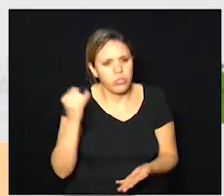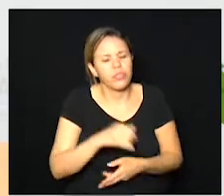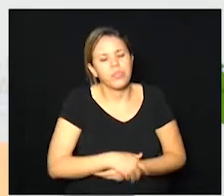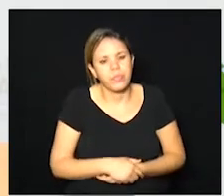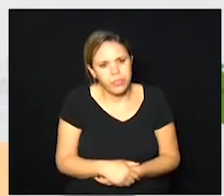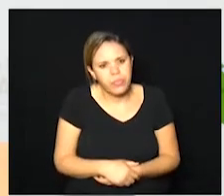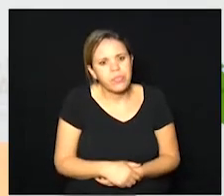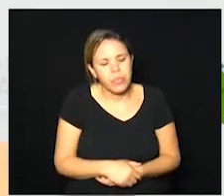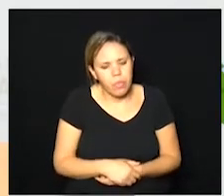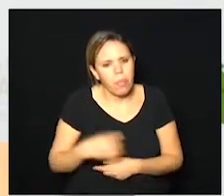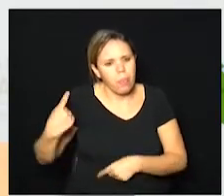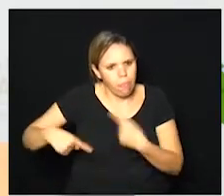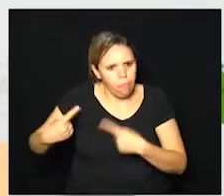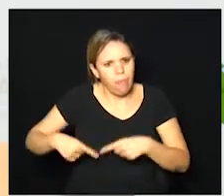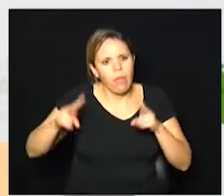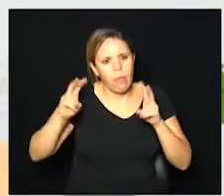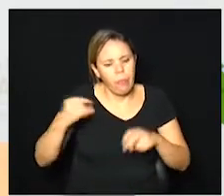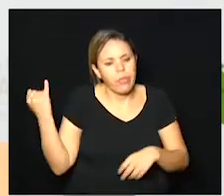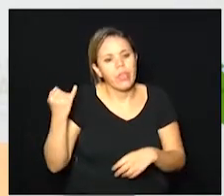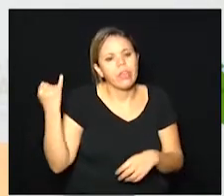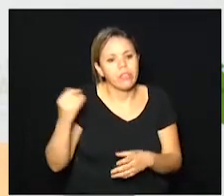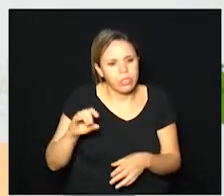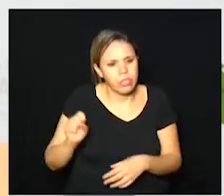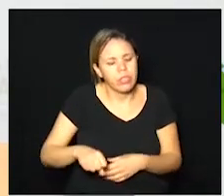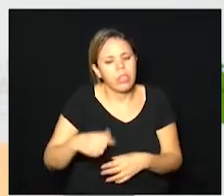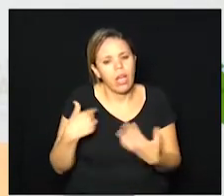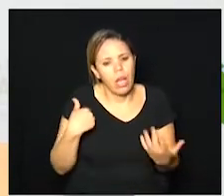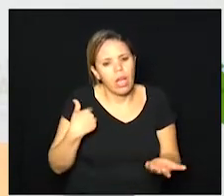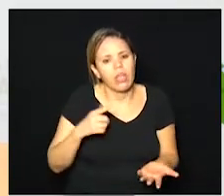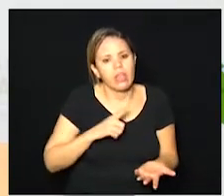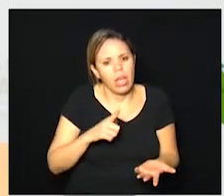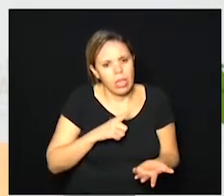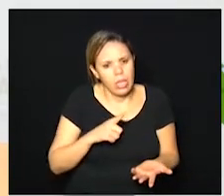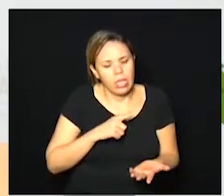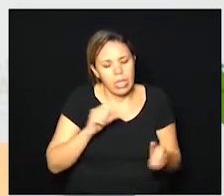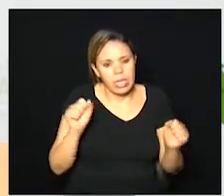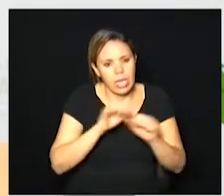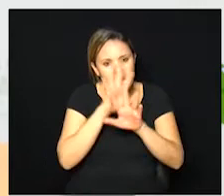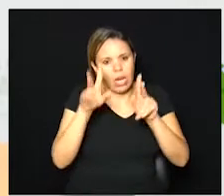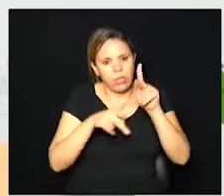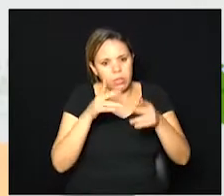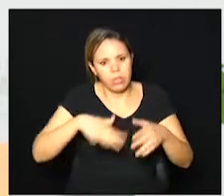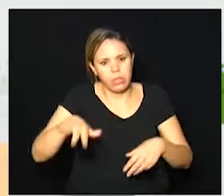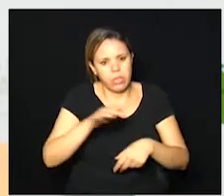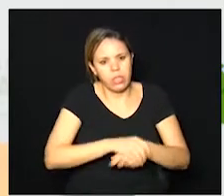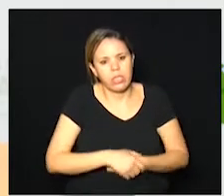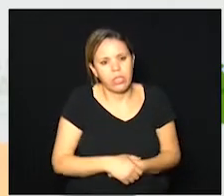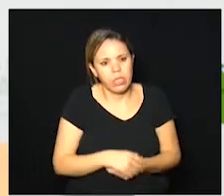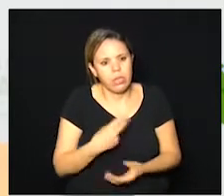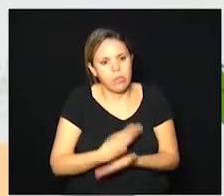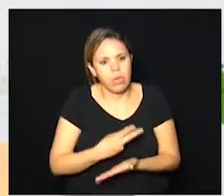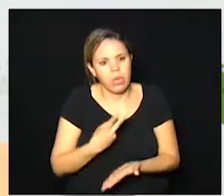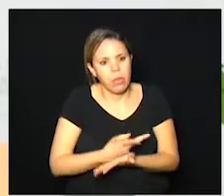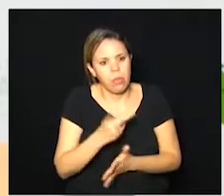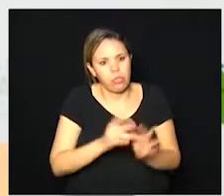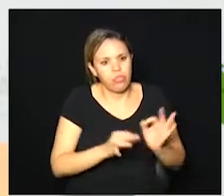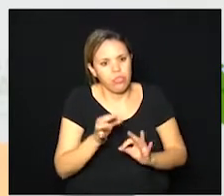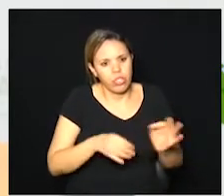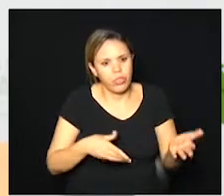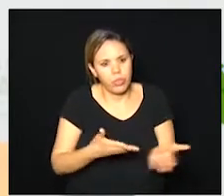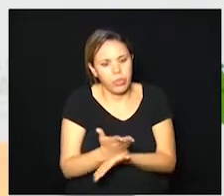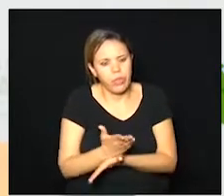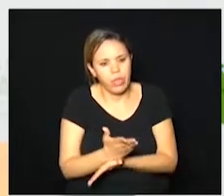discussão do assunto é válida mas a gente tem que ser muito claro com a população mesmo que o projeto for